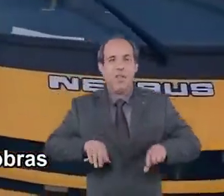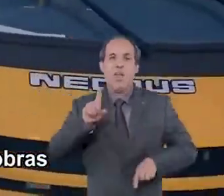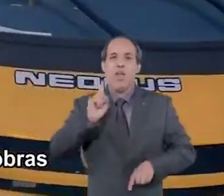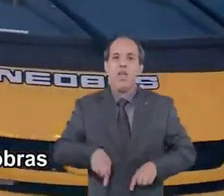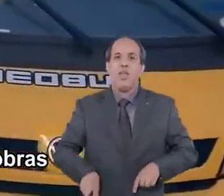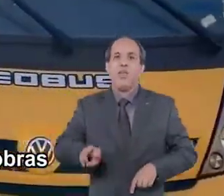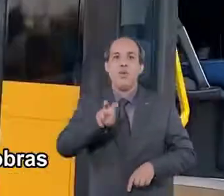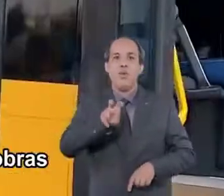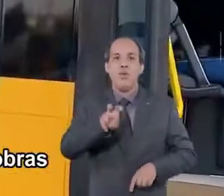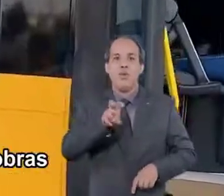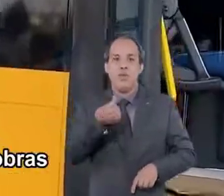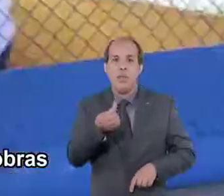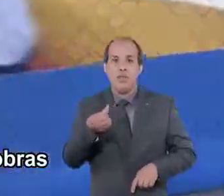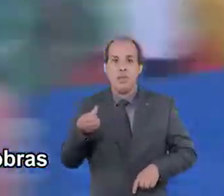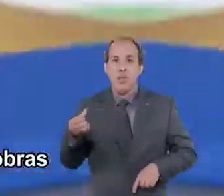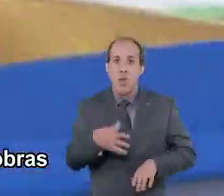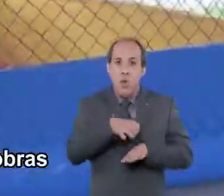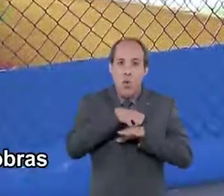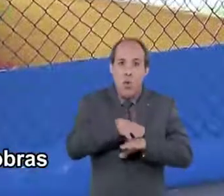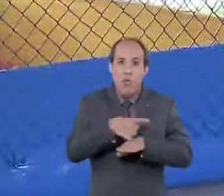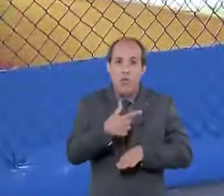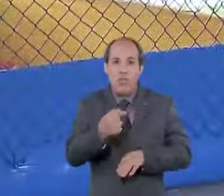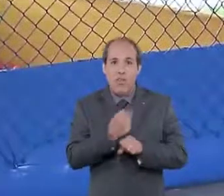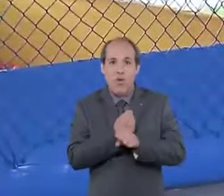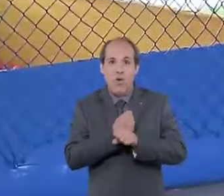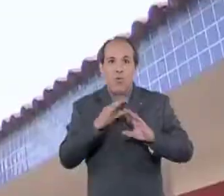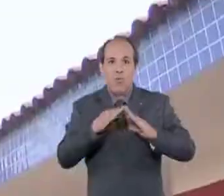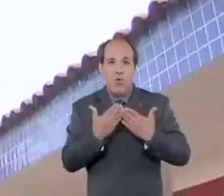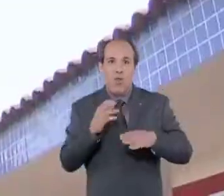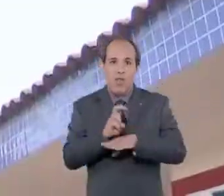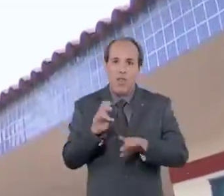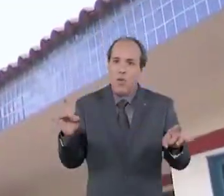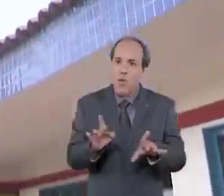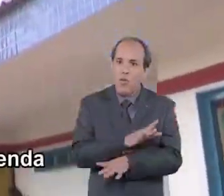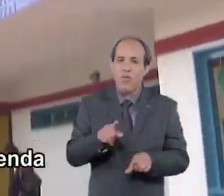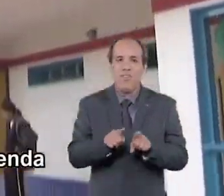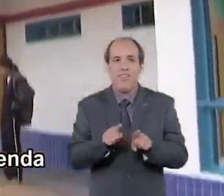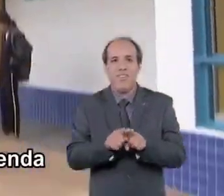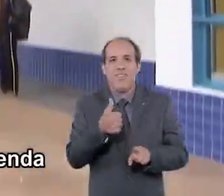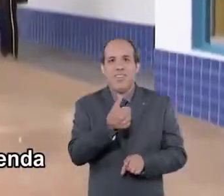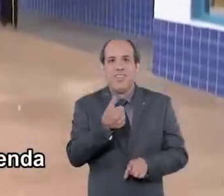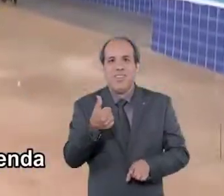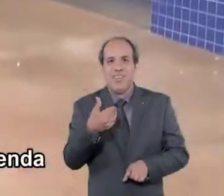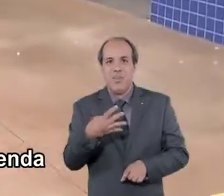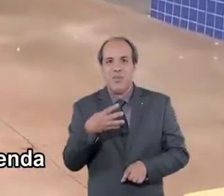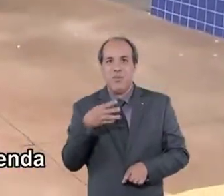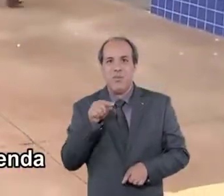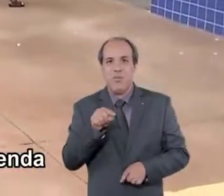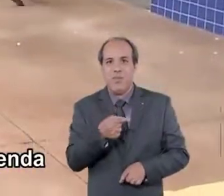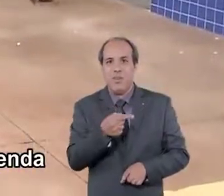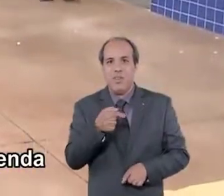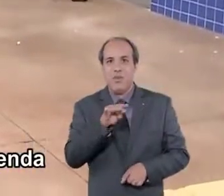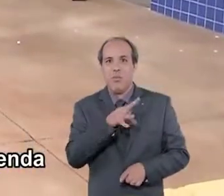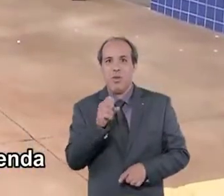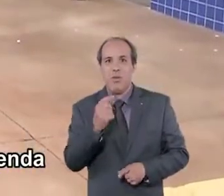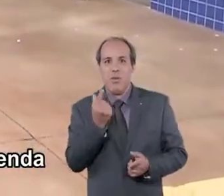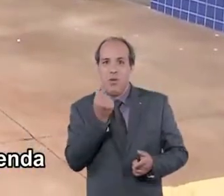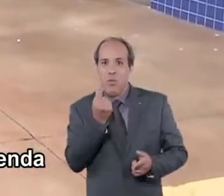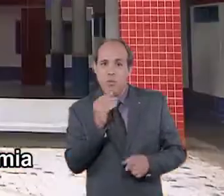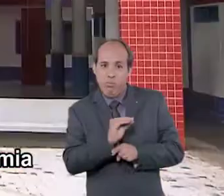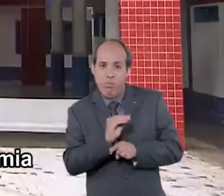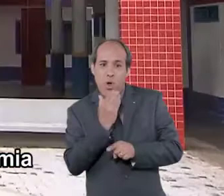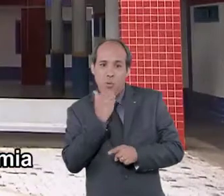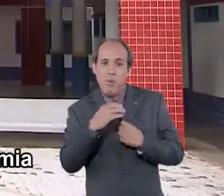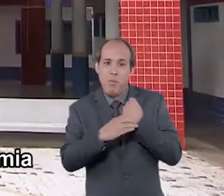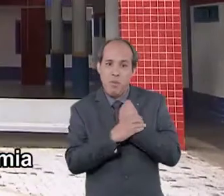Foram 56 ônibus novinhos, 27 obras em escolas e creches concluídas, 114,7 milhões para garantir a